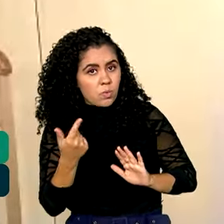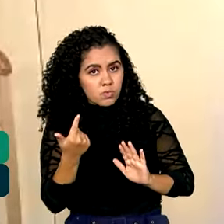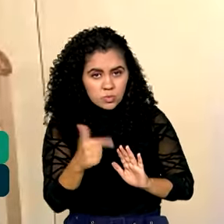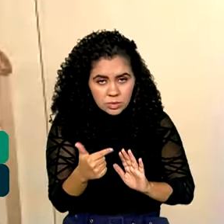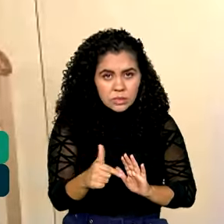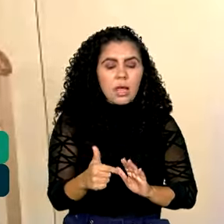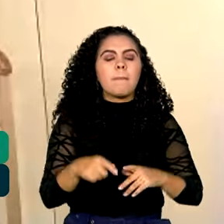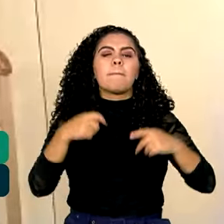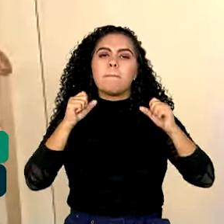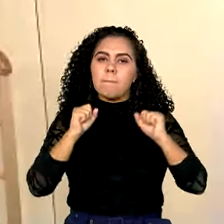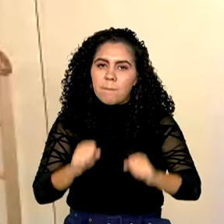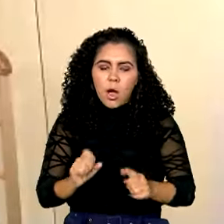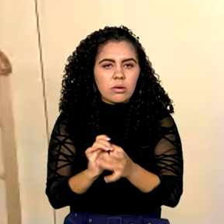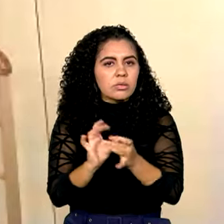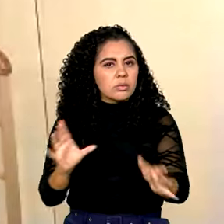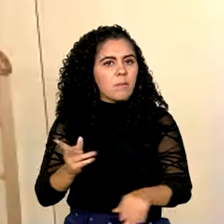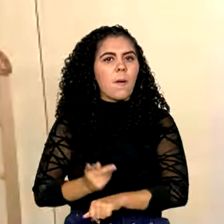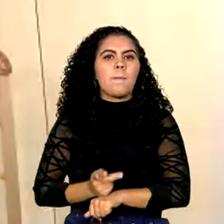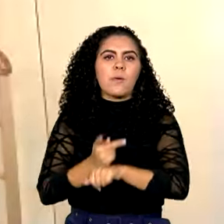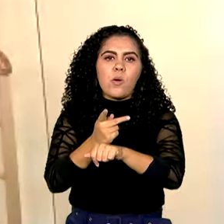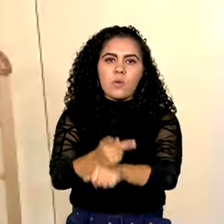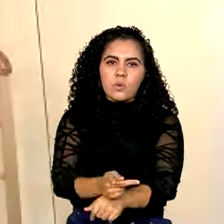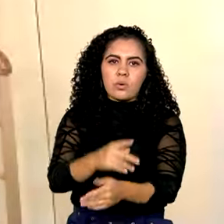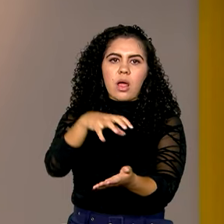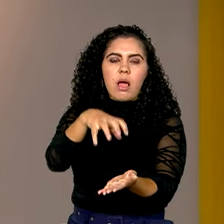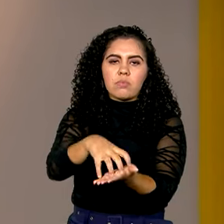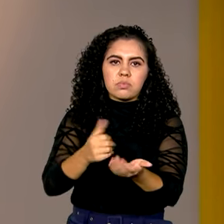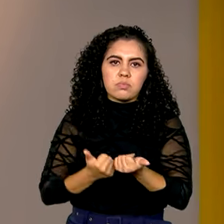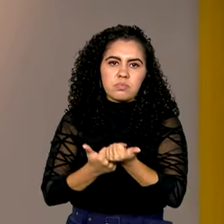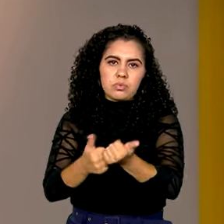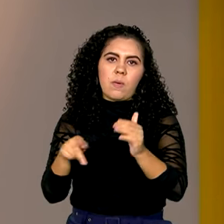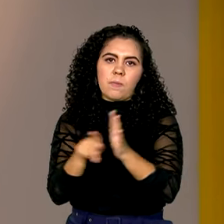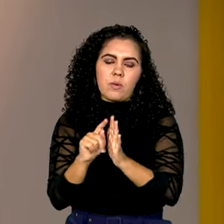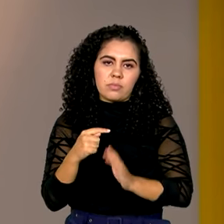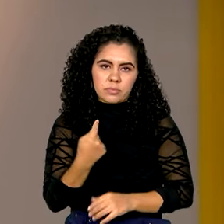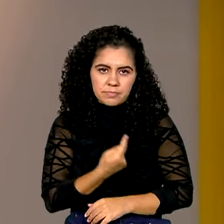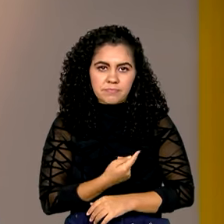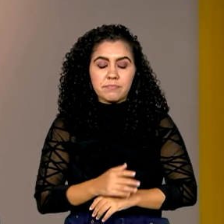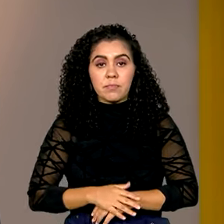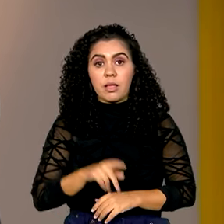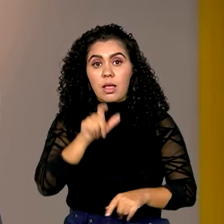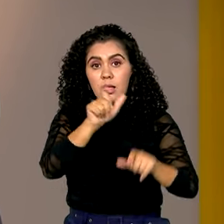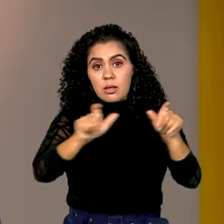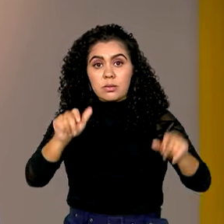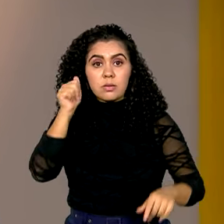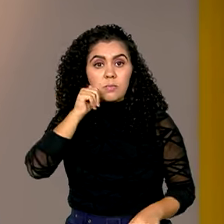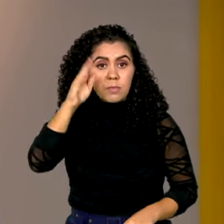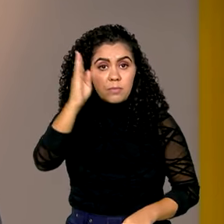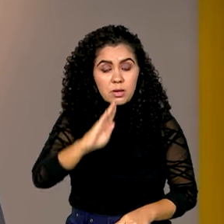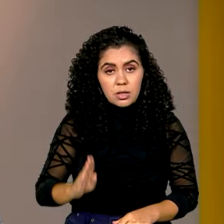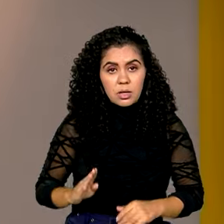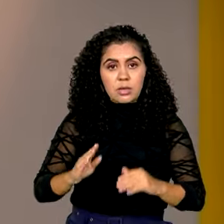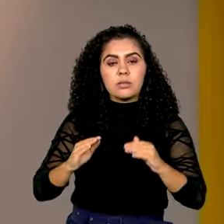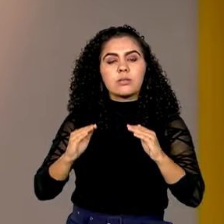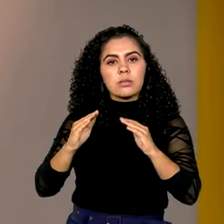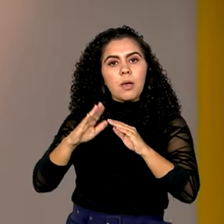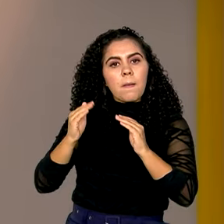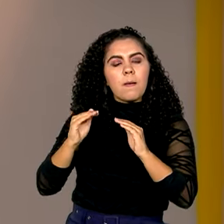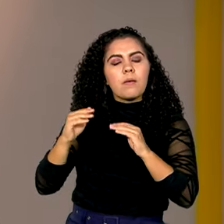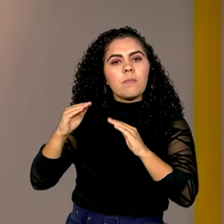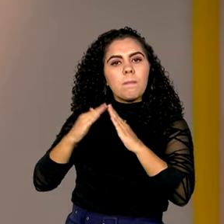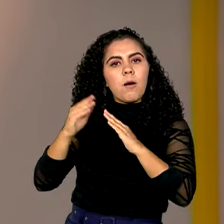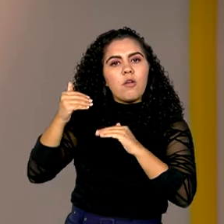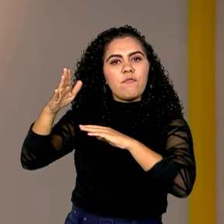procurar o auxílio dos nossos consulados. E olha, as brasileiras no exterior podem adicionar, por segurança,